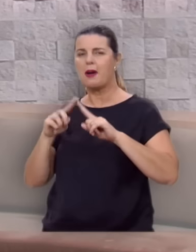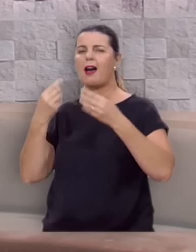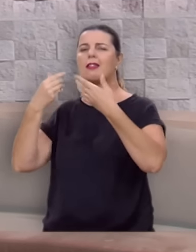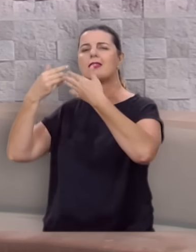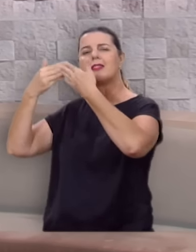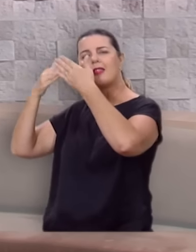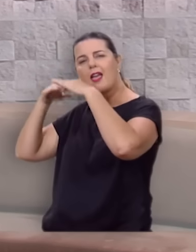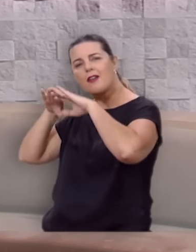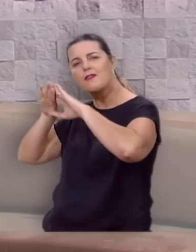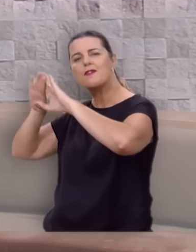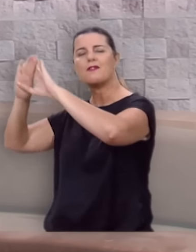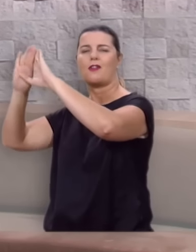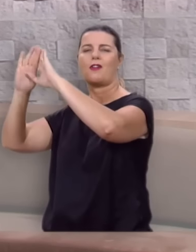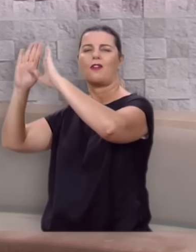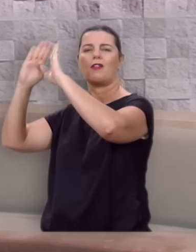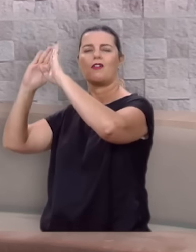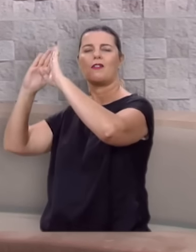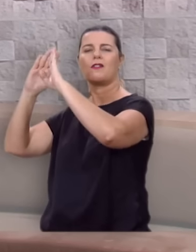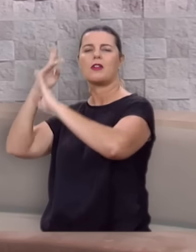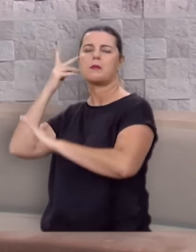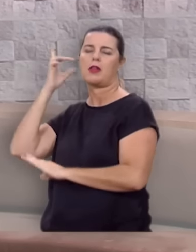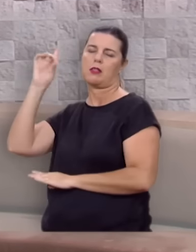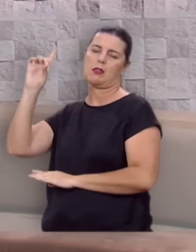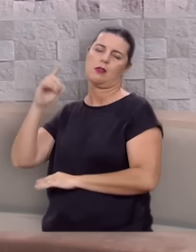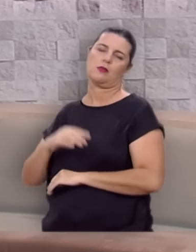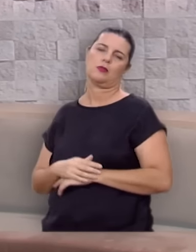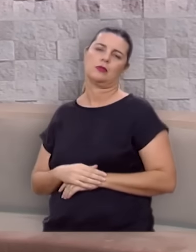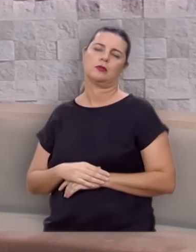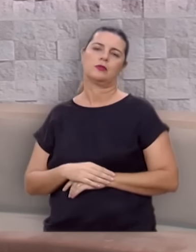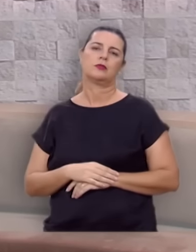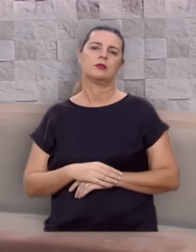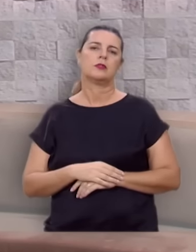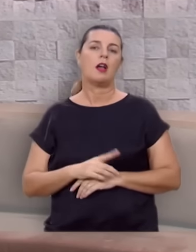mas ela devolve a Deus esse filho.